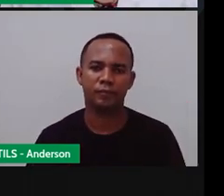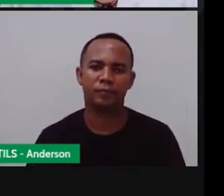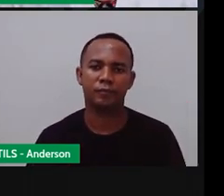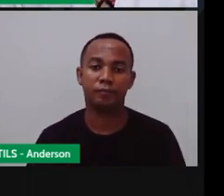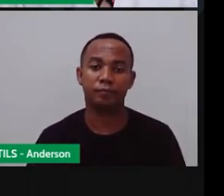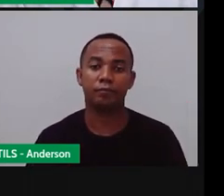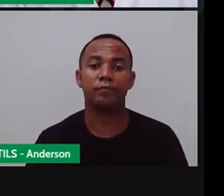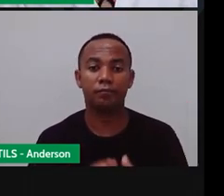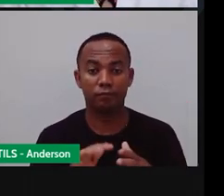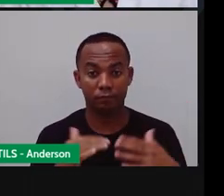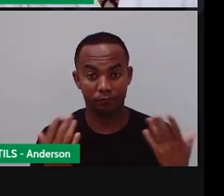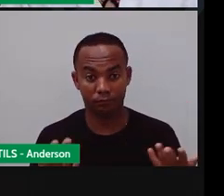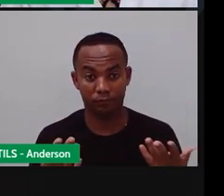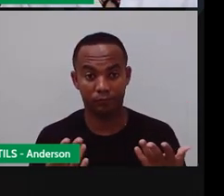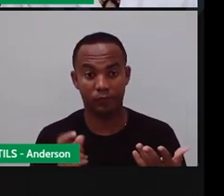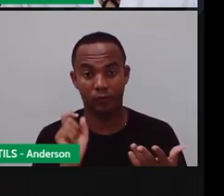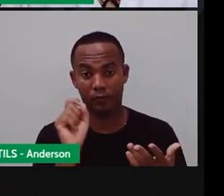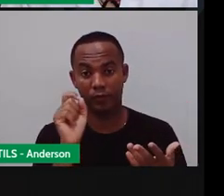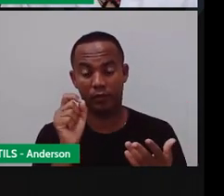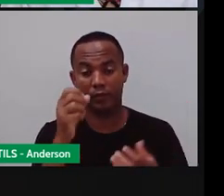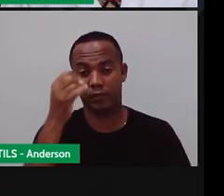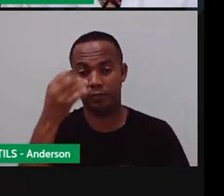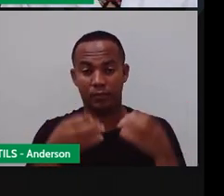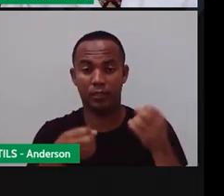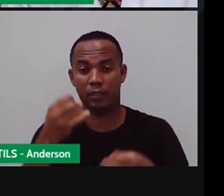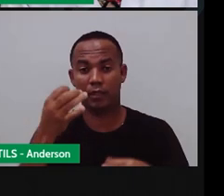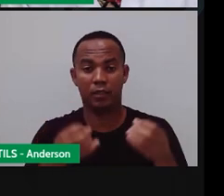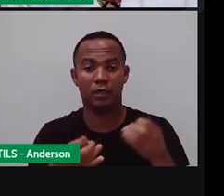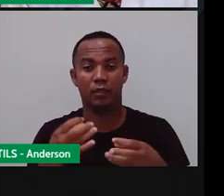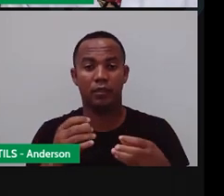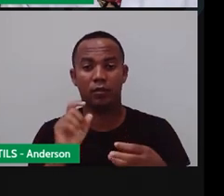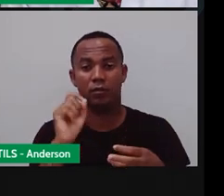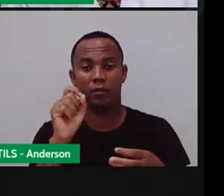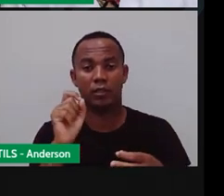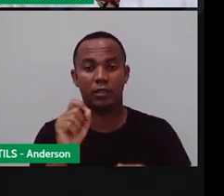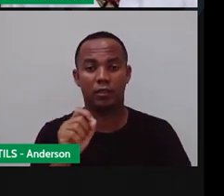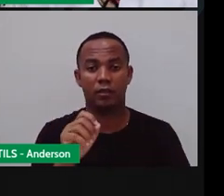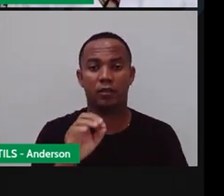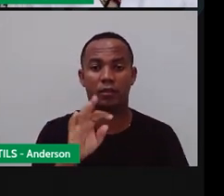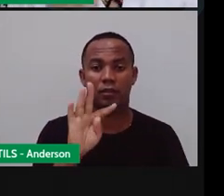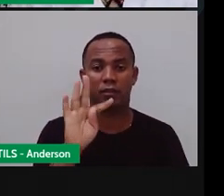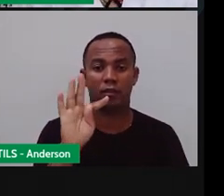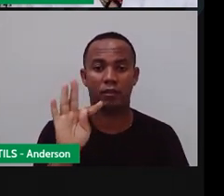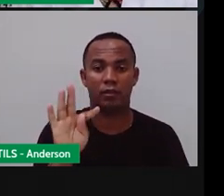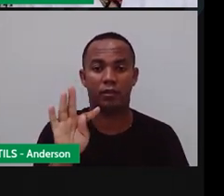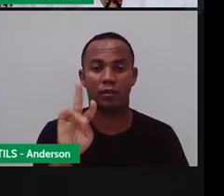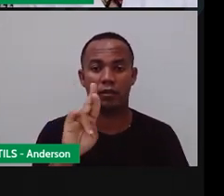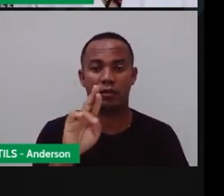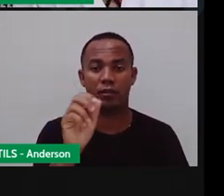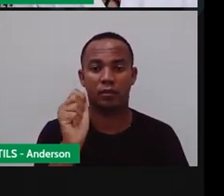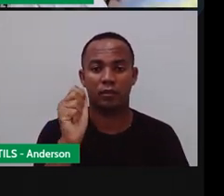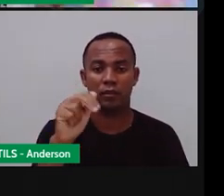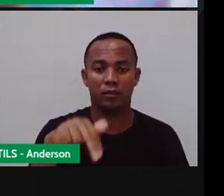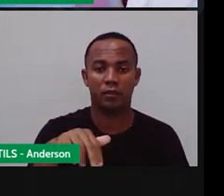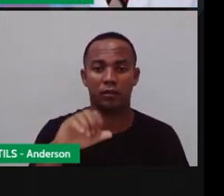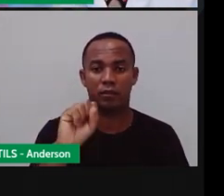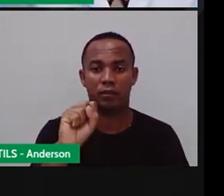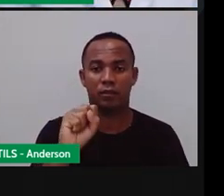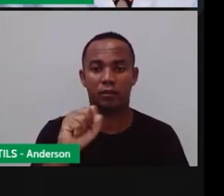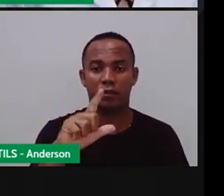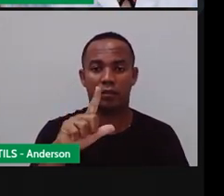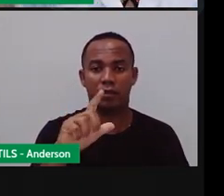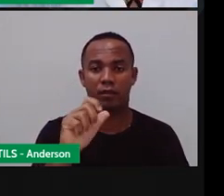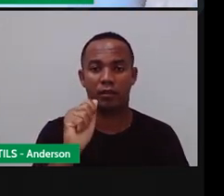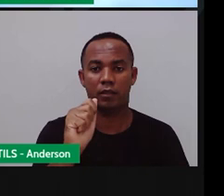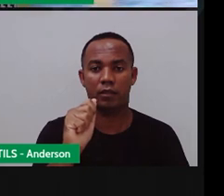Bom vamos falar agora do movimento de translação o que é esse movimento de translação? Ó